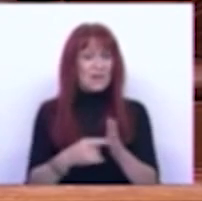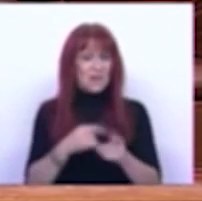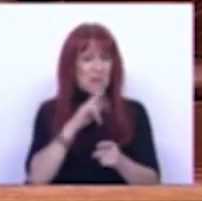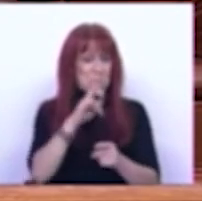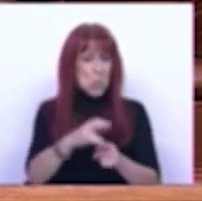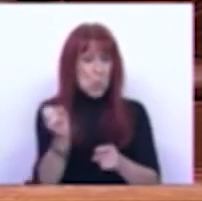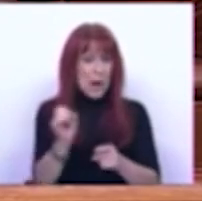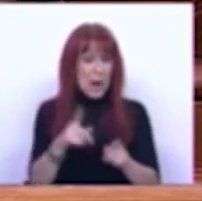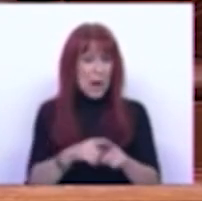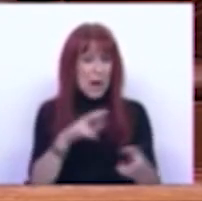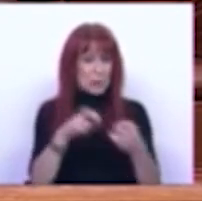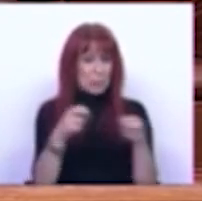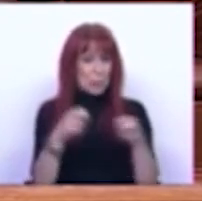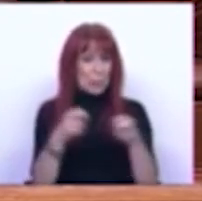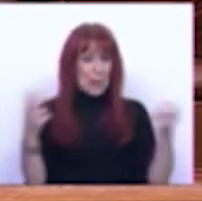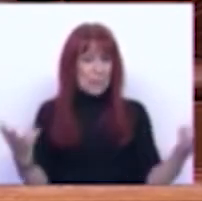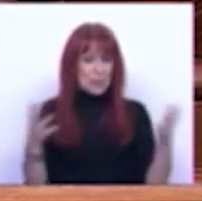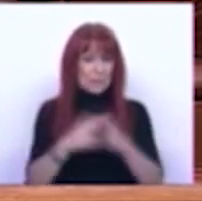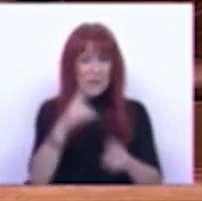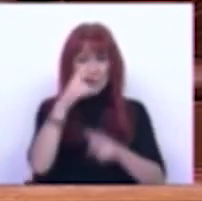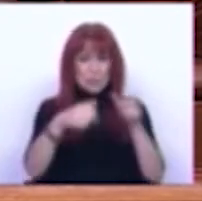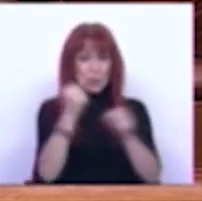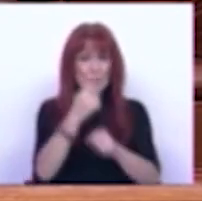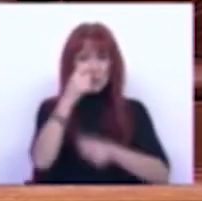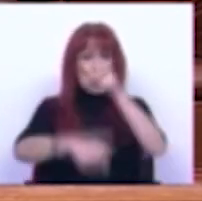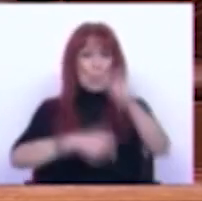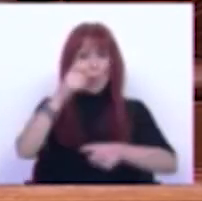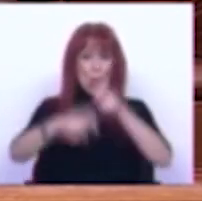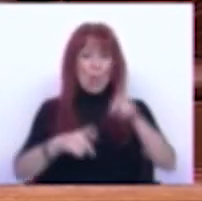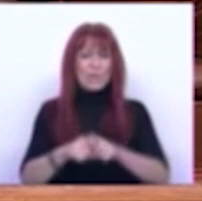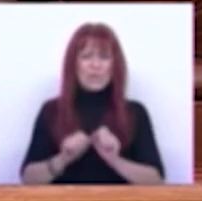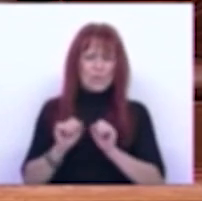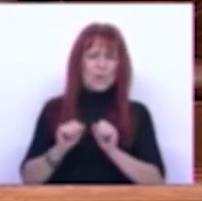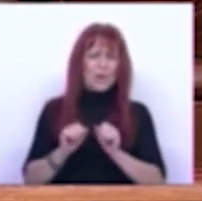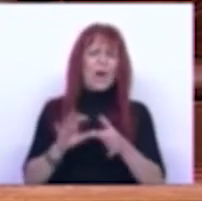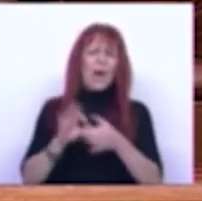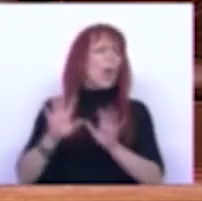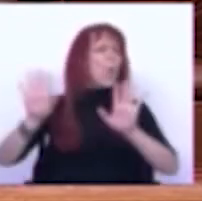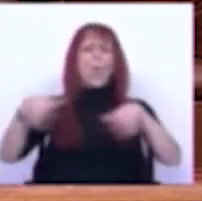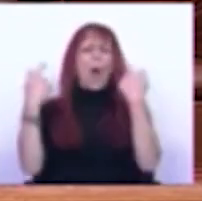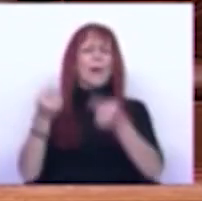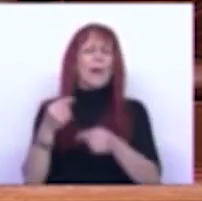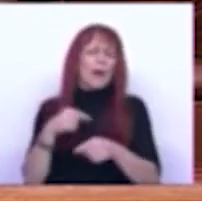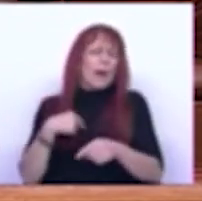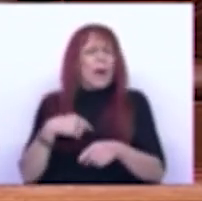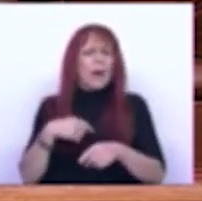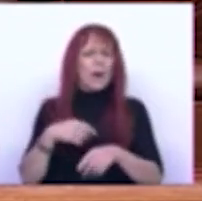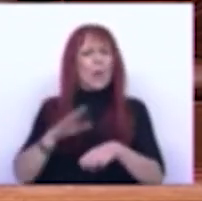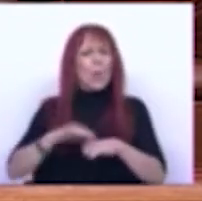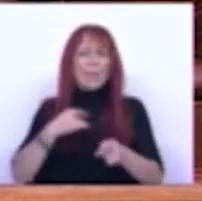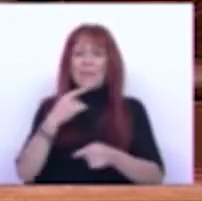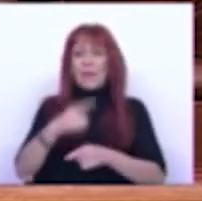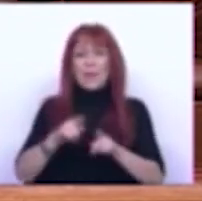de respostas aos problemas dos trabalhadores e do povo e o recurso a qualquer pretexto para